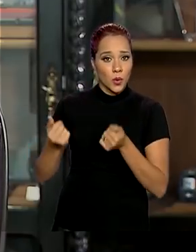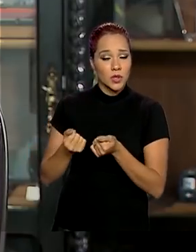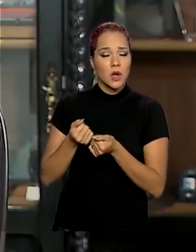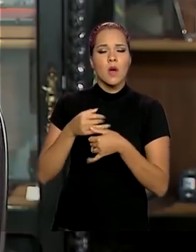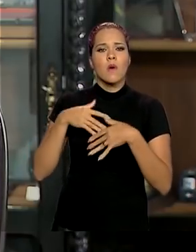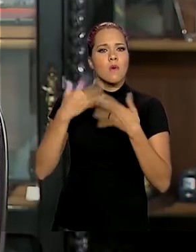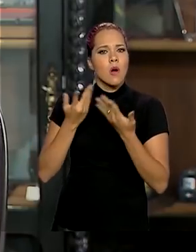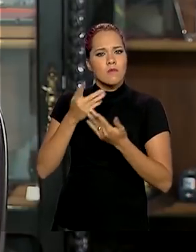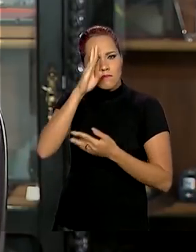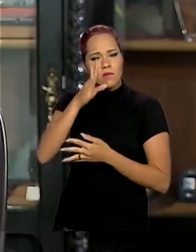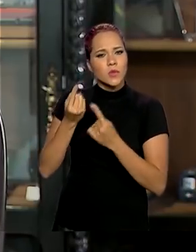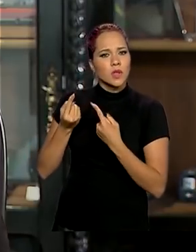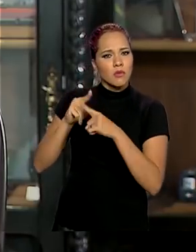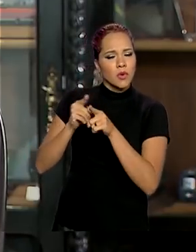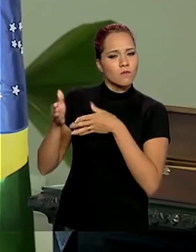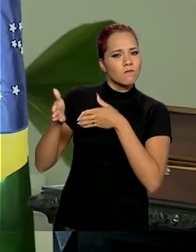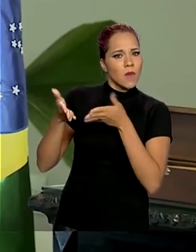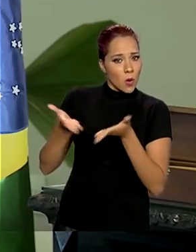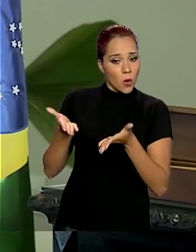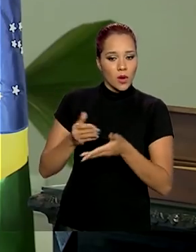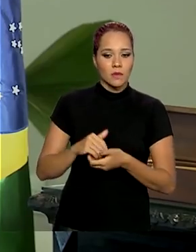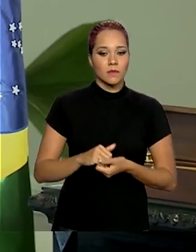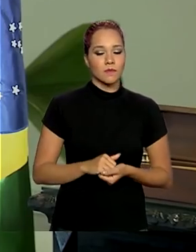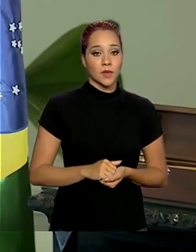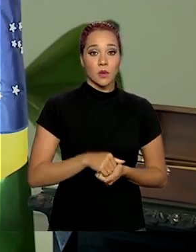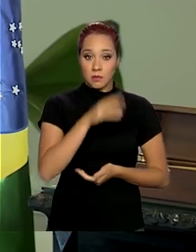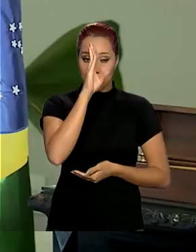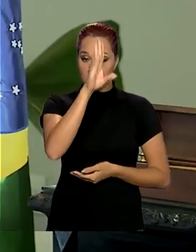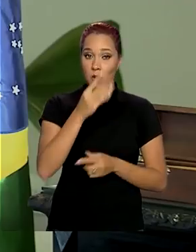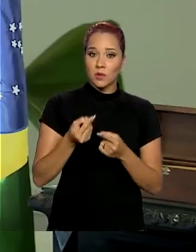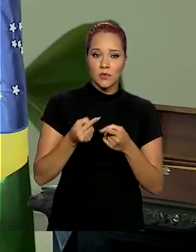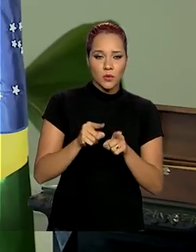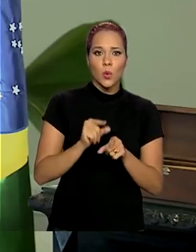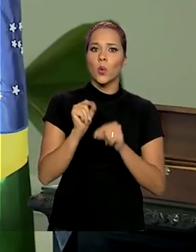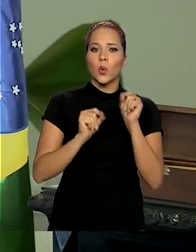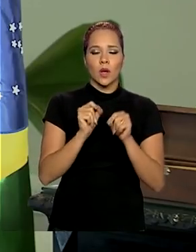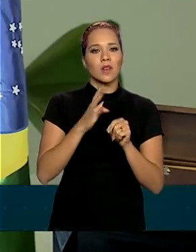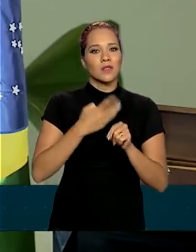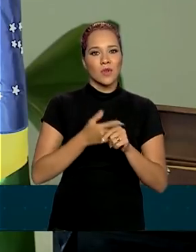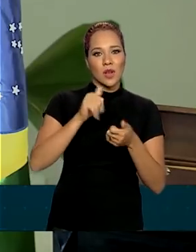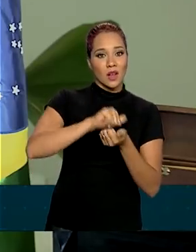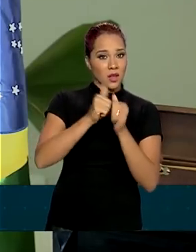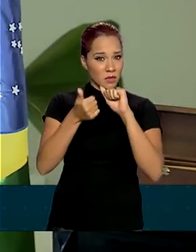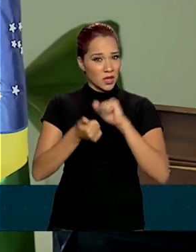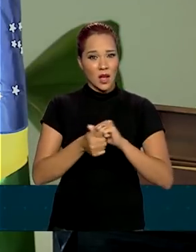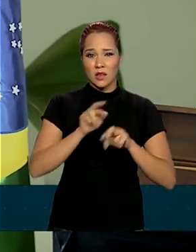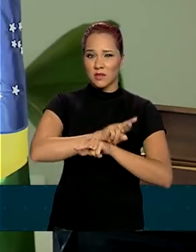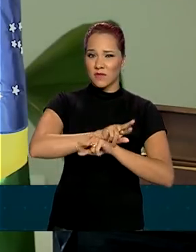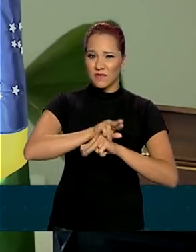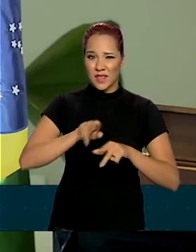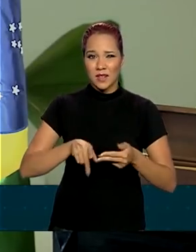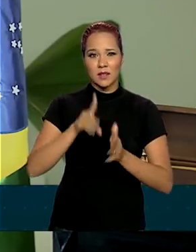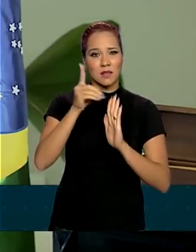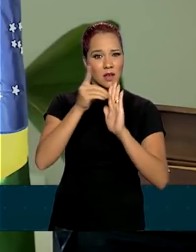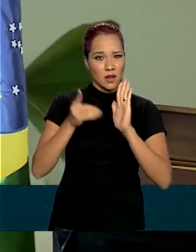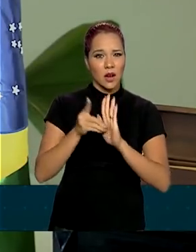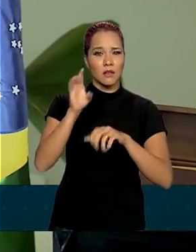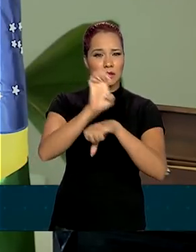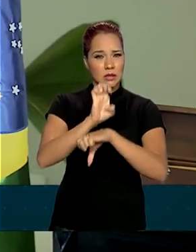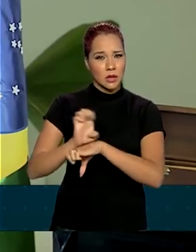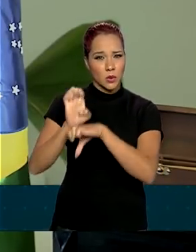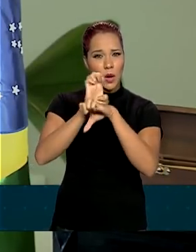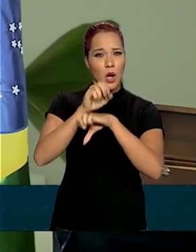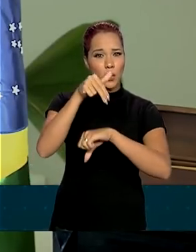grande desafio nesse momento? O grande desafio foi ajustar os vários decretos estaduais e